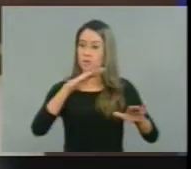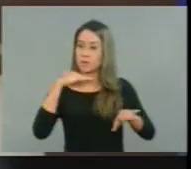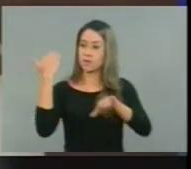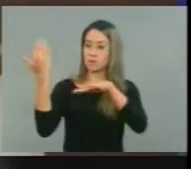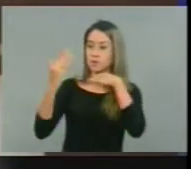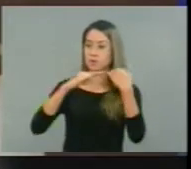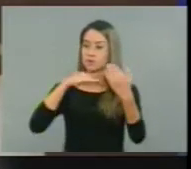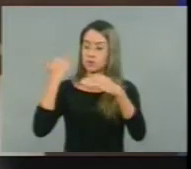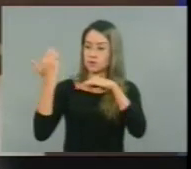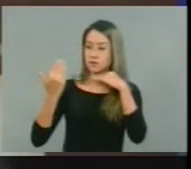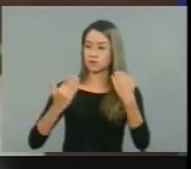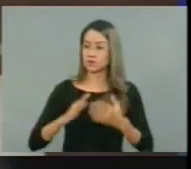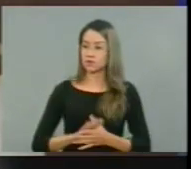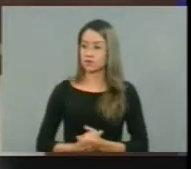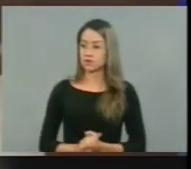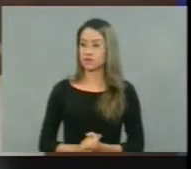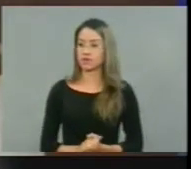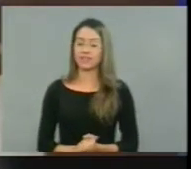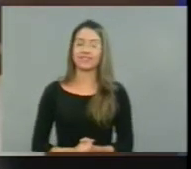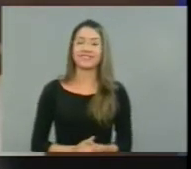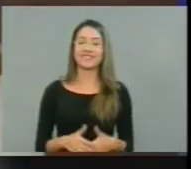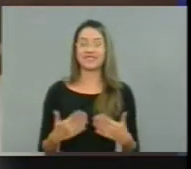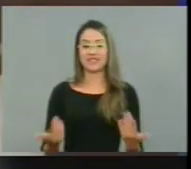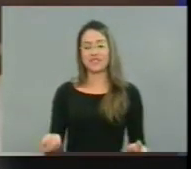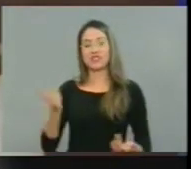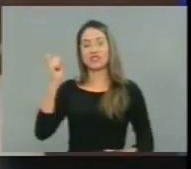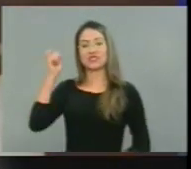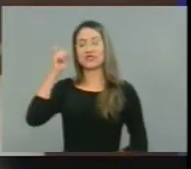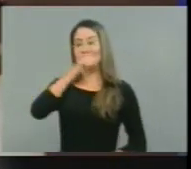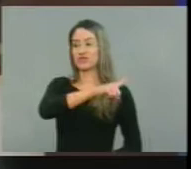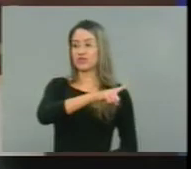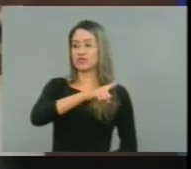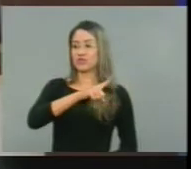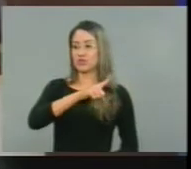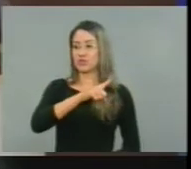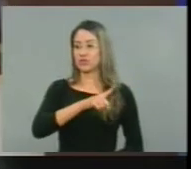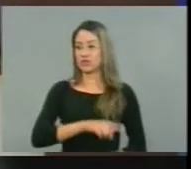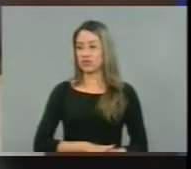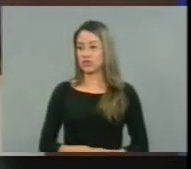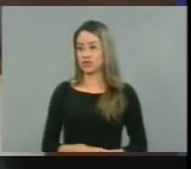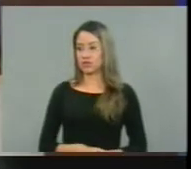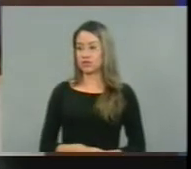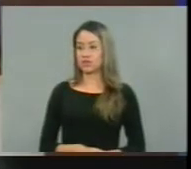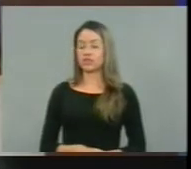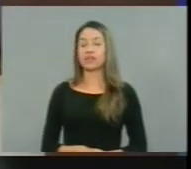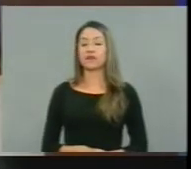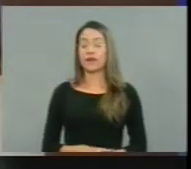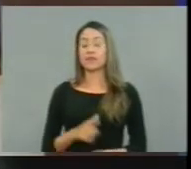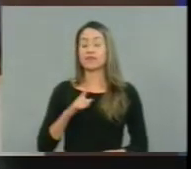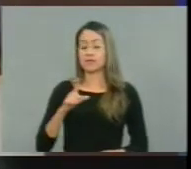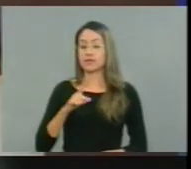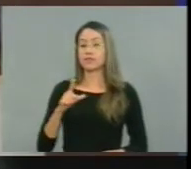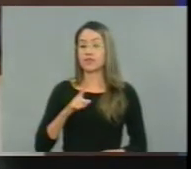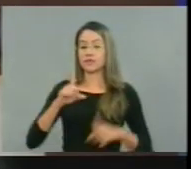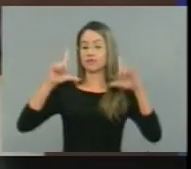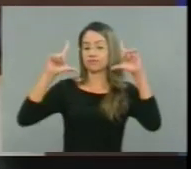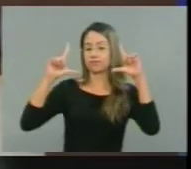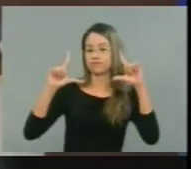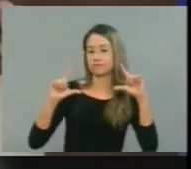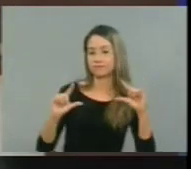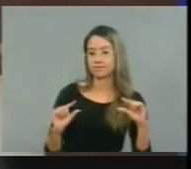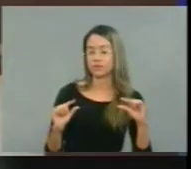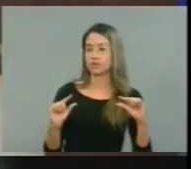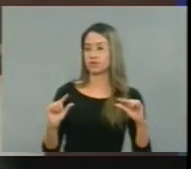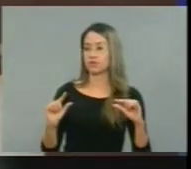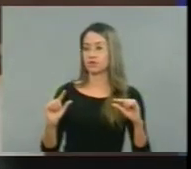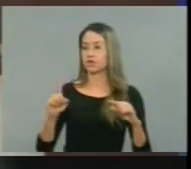o seu principal desafio. E perguntado que foi sobre o Pacto Nacional de Redução de Homicídios,